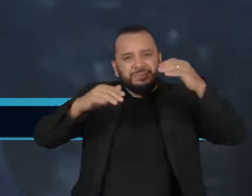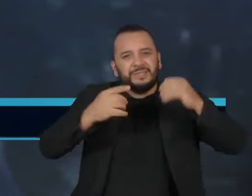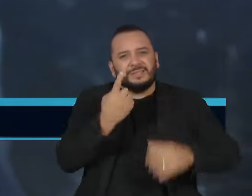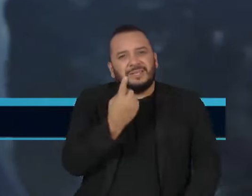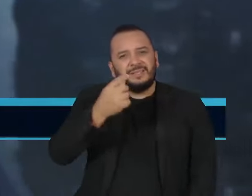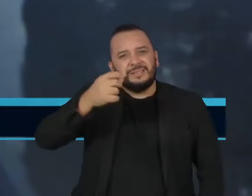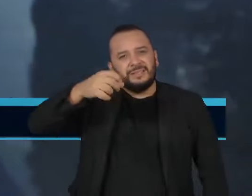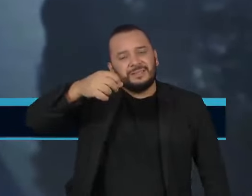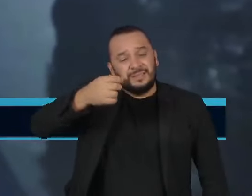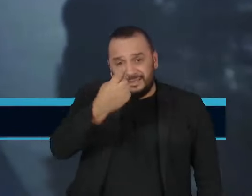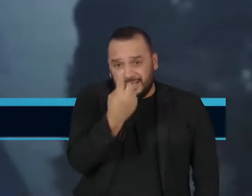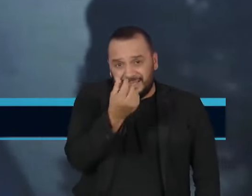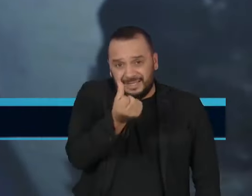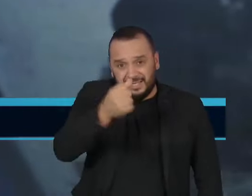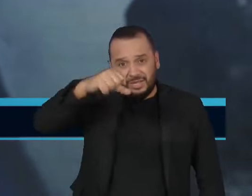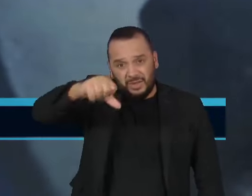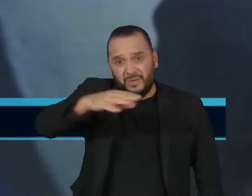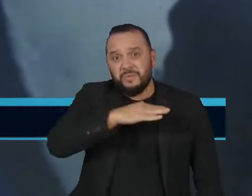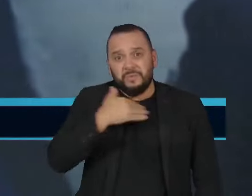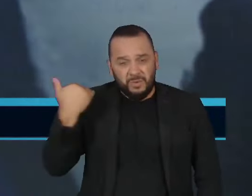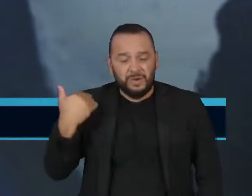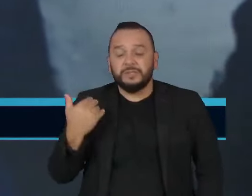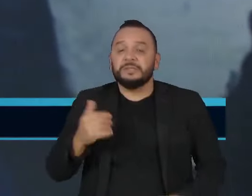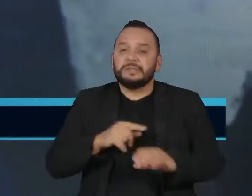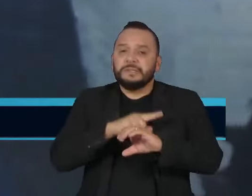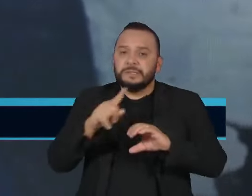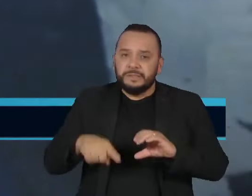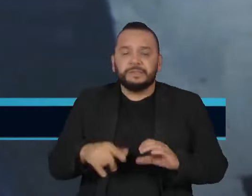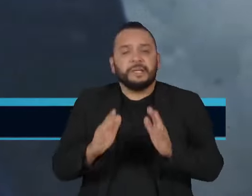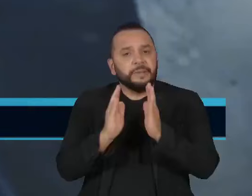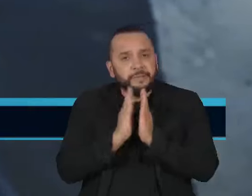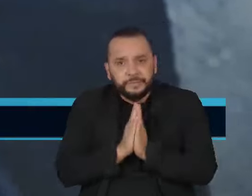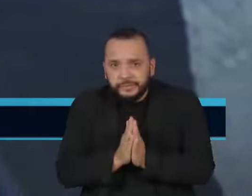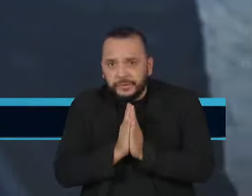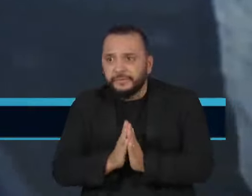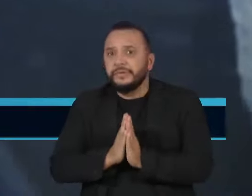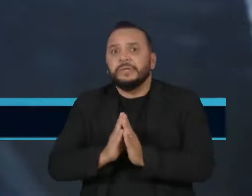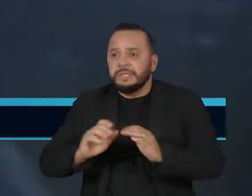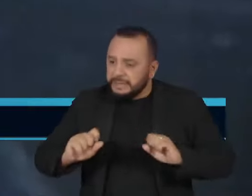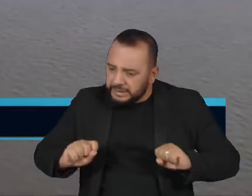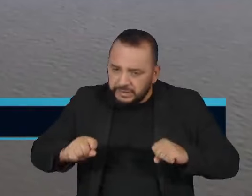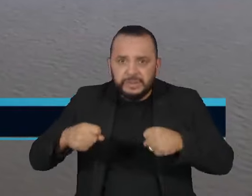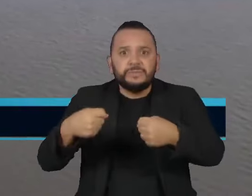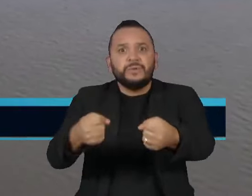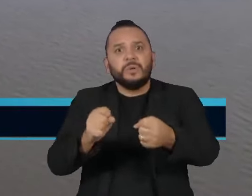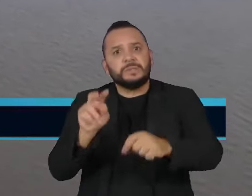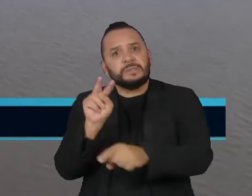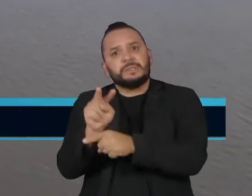mortos e fez cientistas pedirem esforços para lidar com os eventos climáticos extremos.